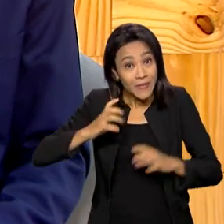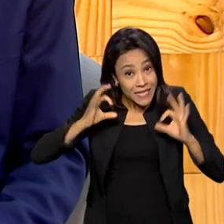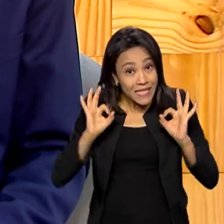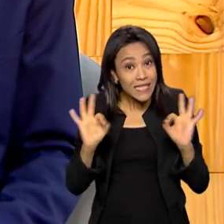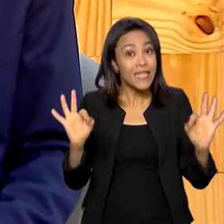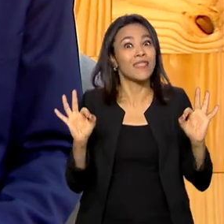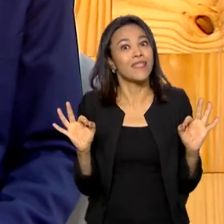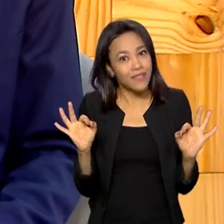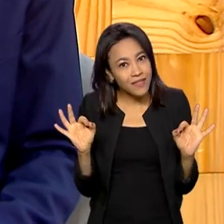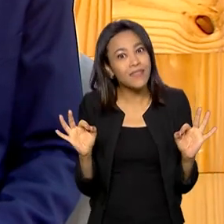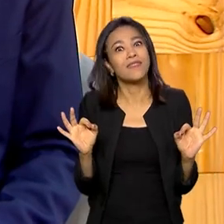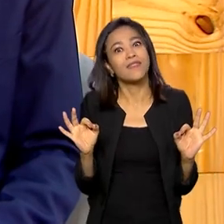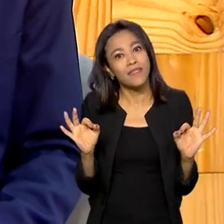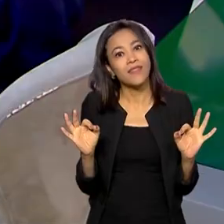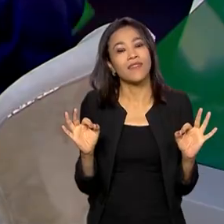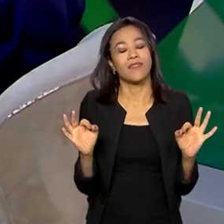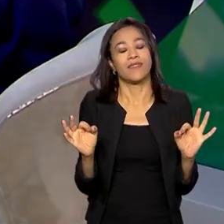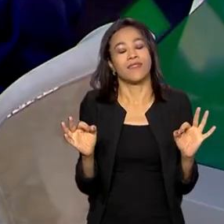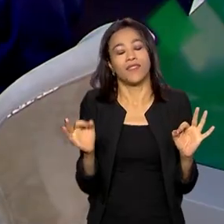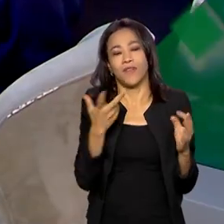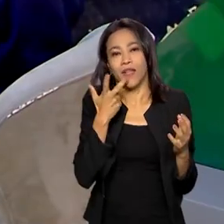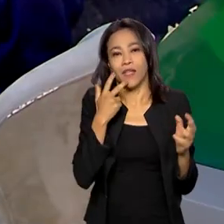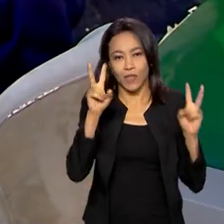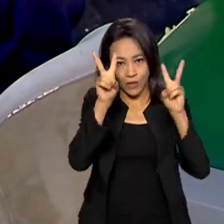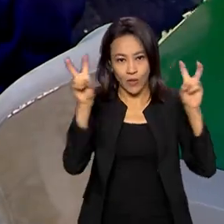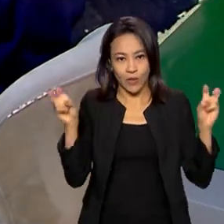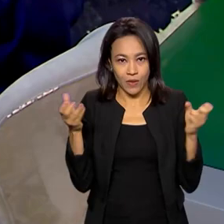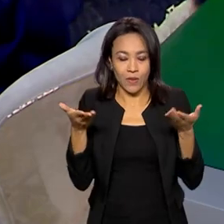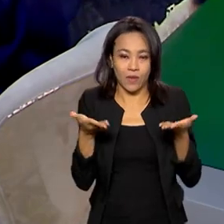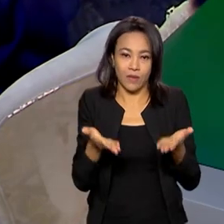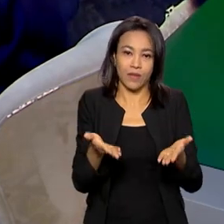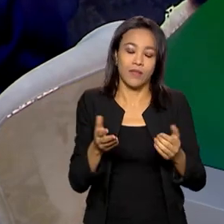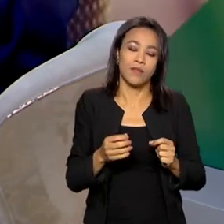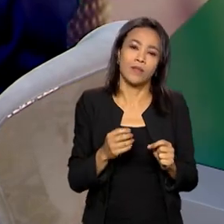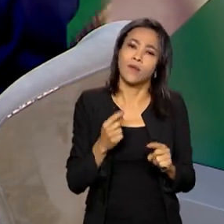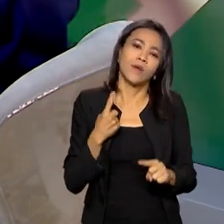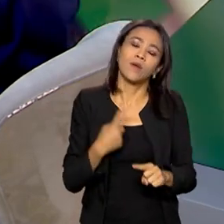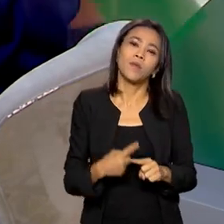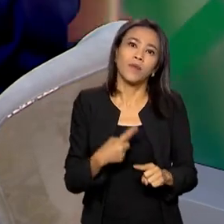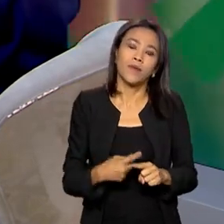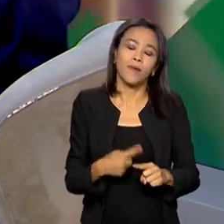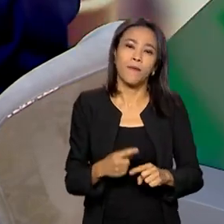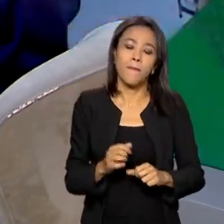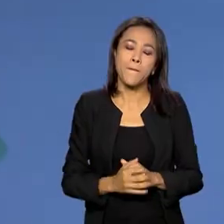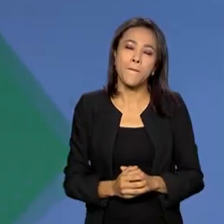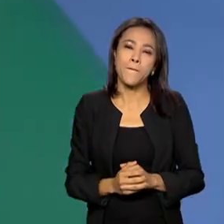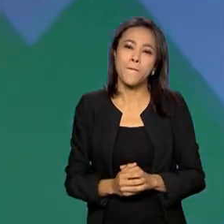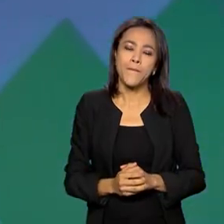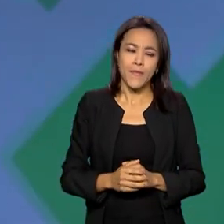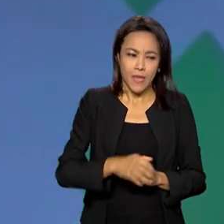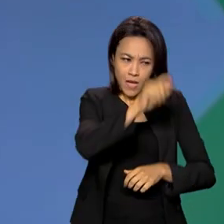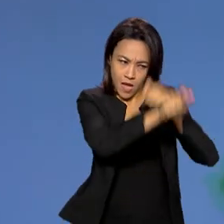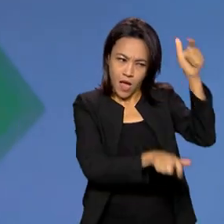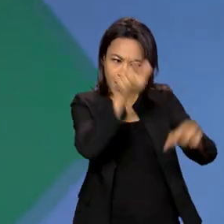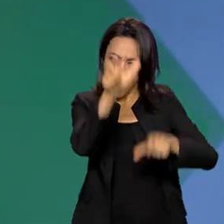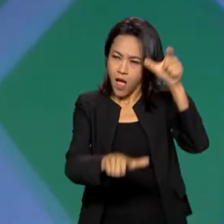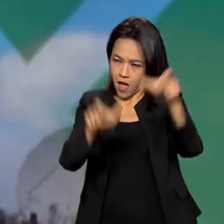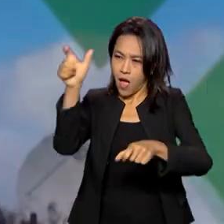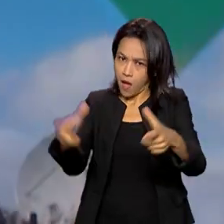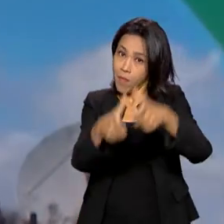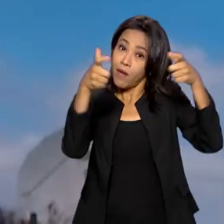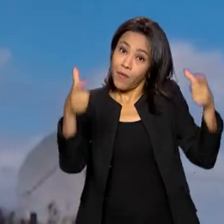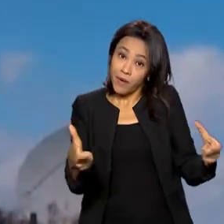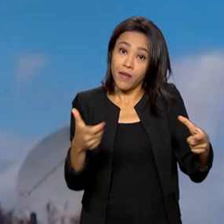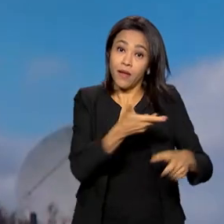bastante frisson falar sobre ela. No sentido que parte da população deve desconhecer